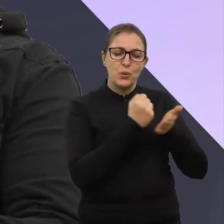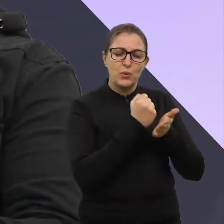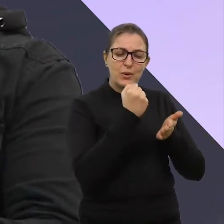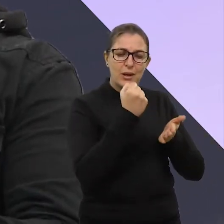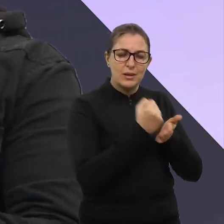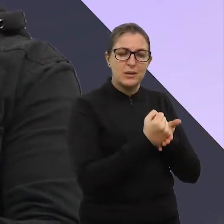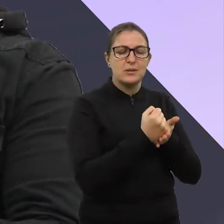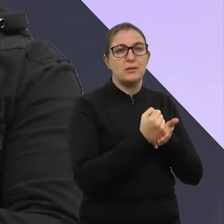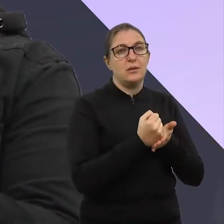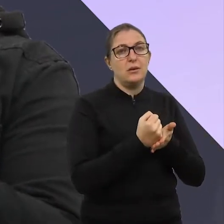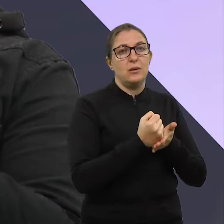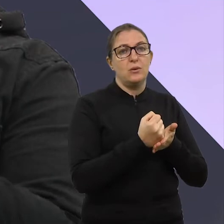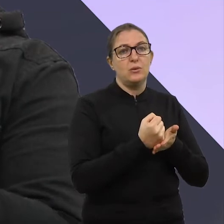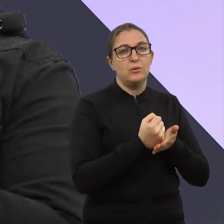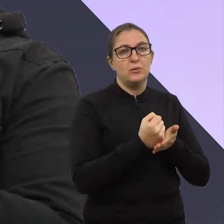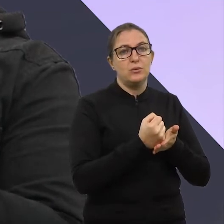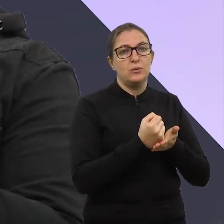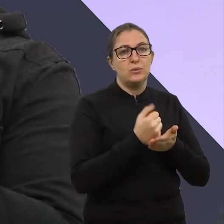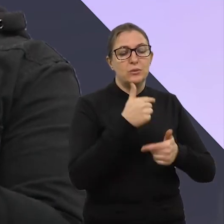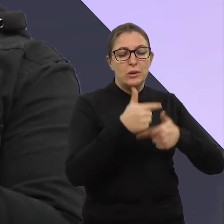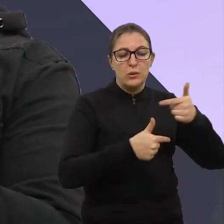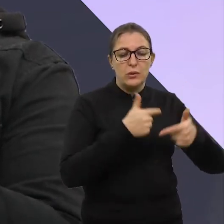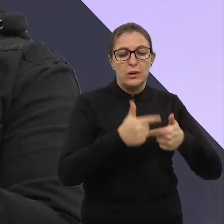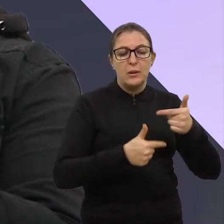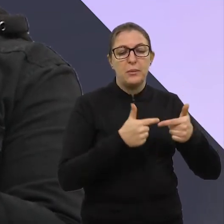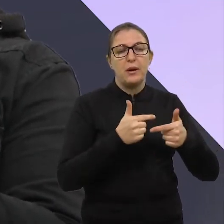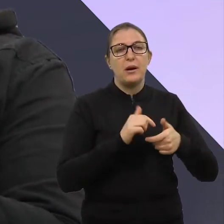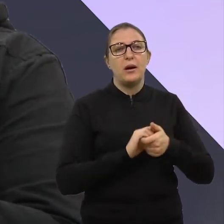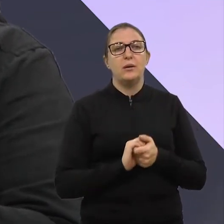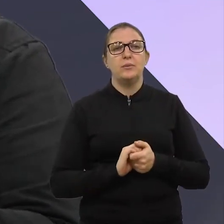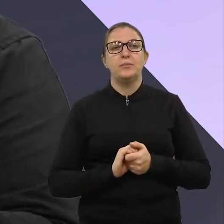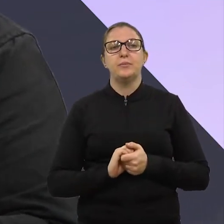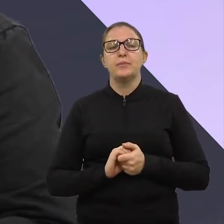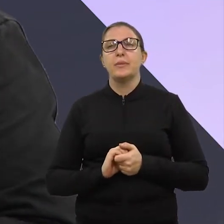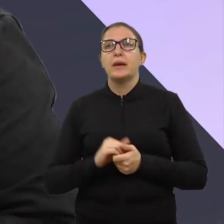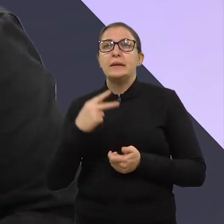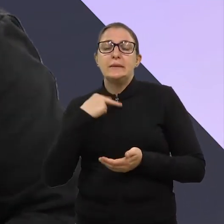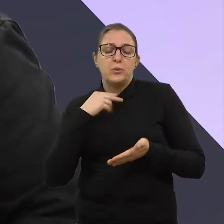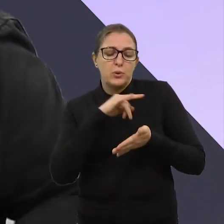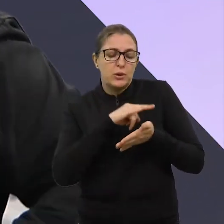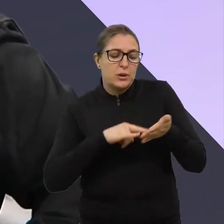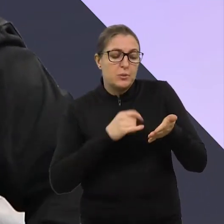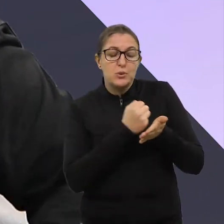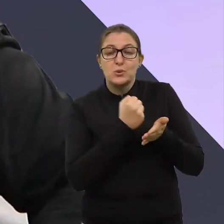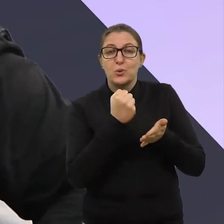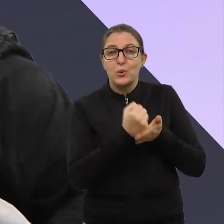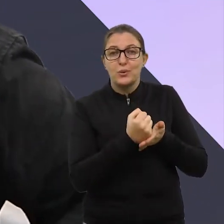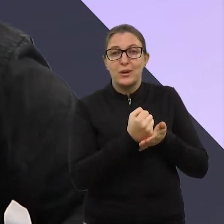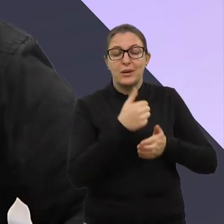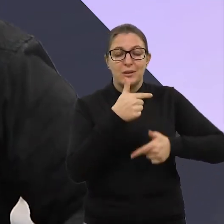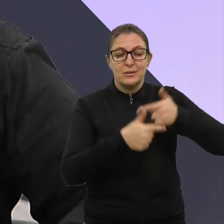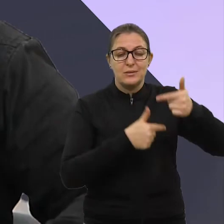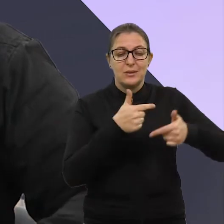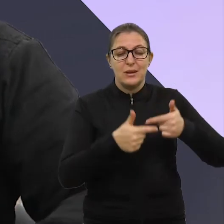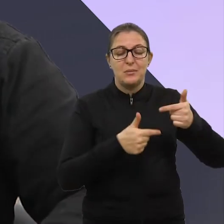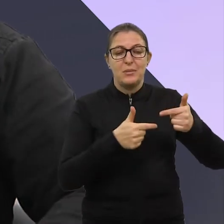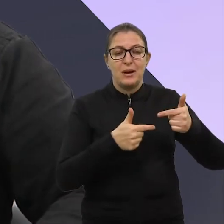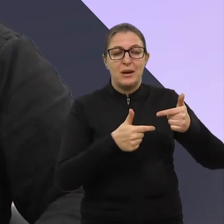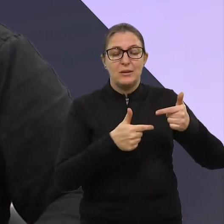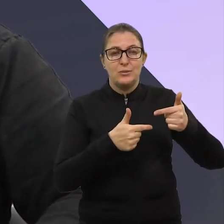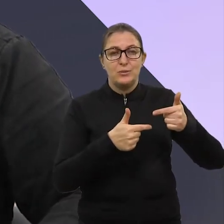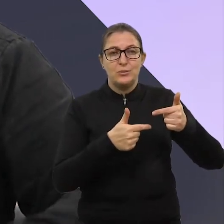que pensar em contratação de serviços que a gente não fique na dependência do que possa acontecer em relação ao que estamos vivendo, né?